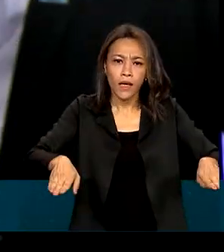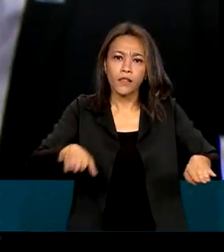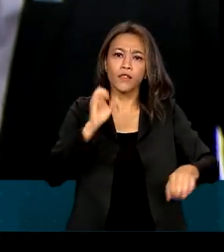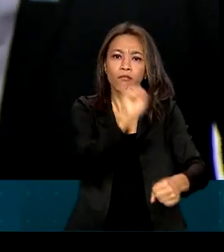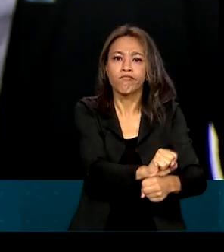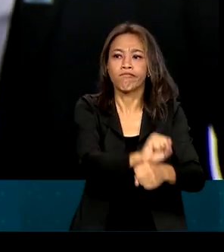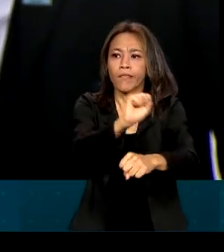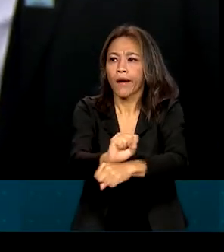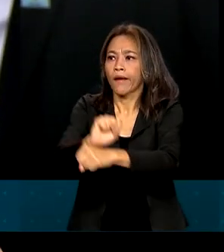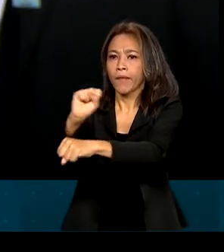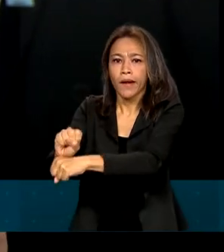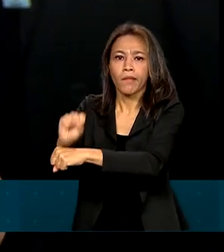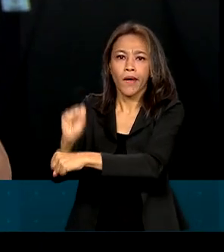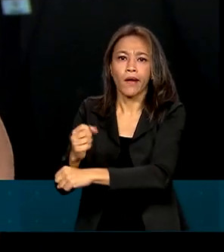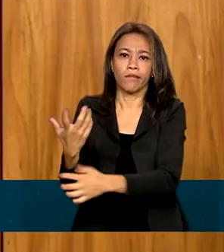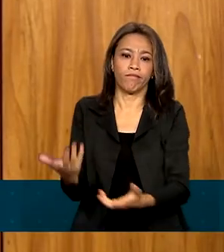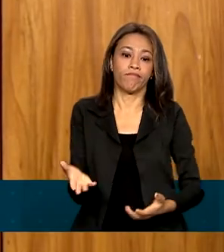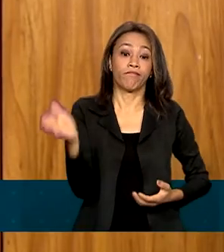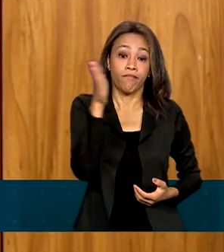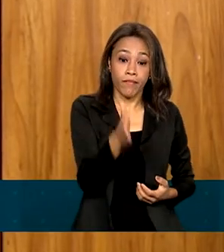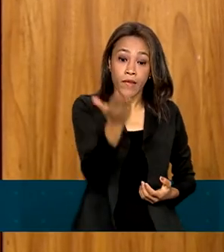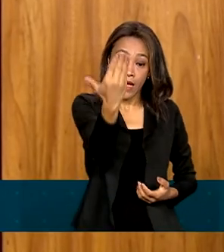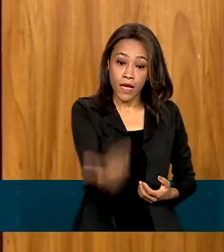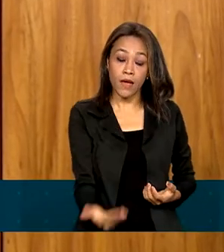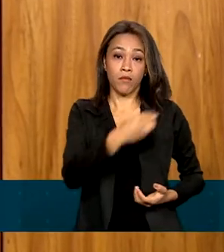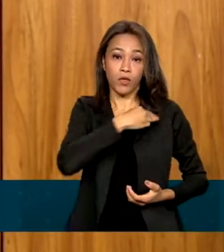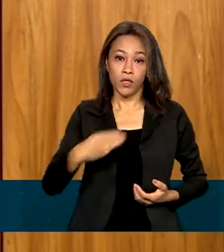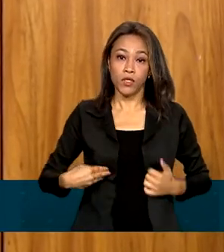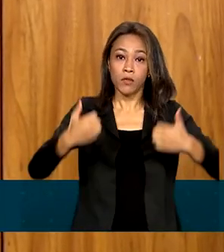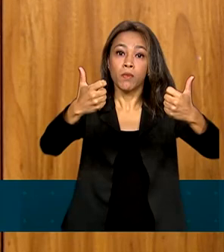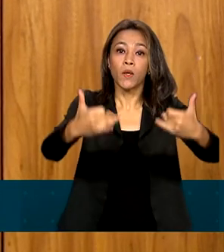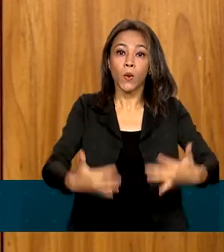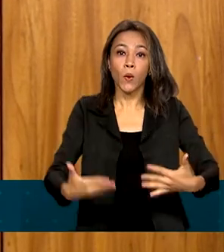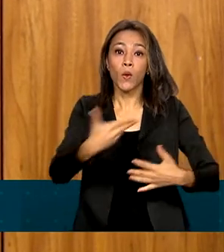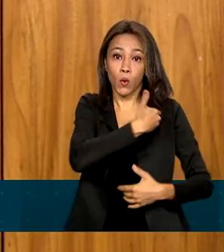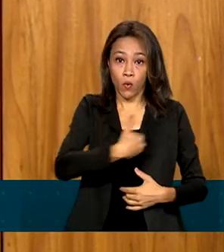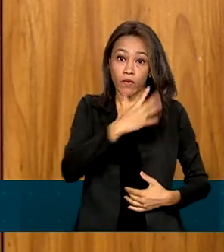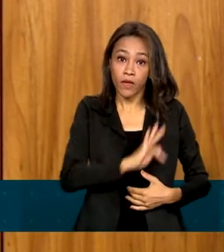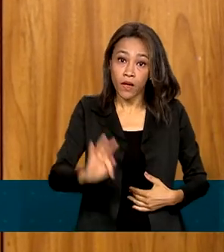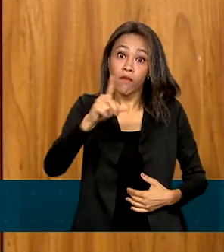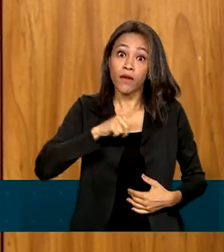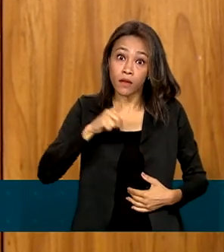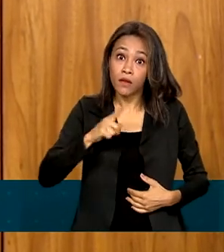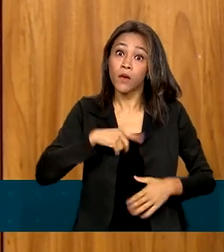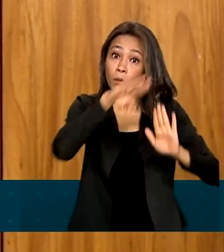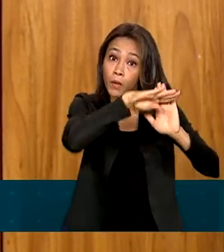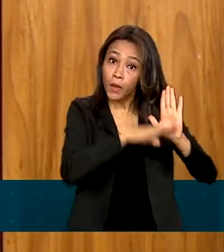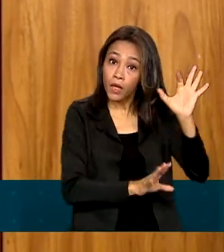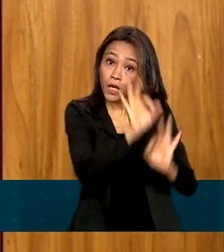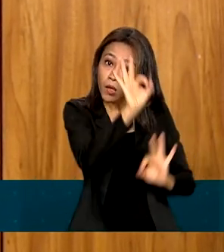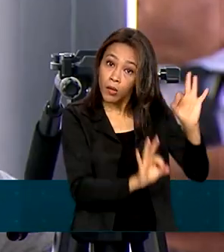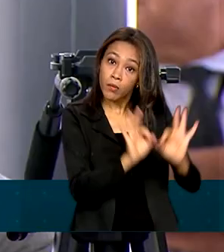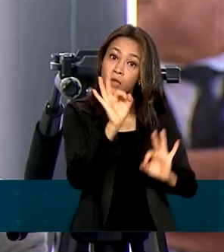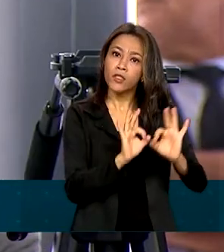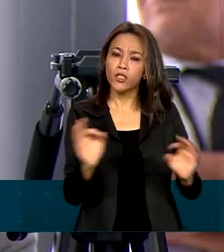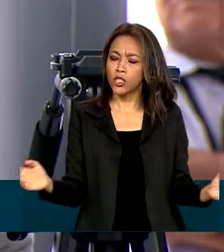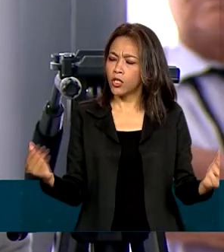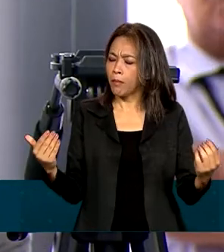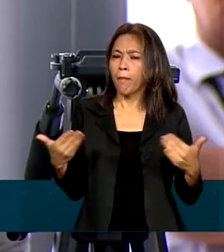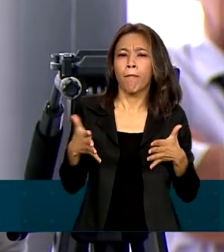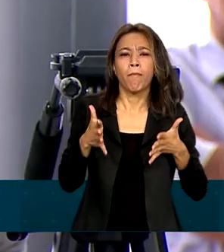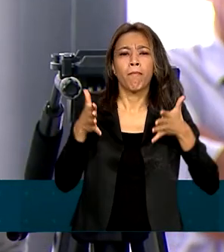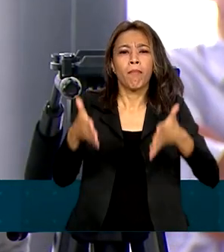O ministro destacou que o governo federal vai ter um programa de combate à fome transversal, com a participação de vários